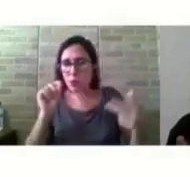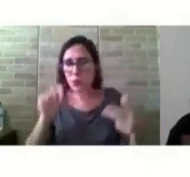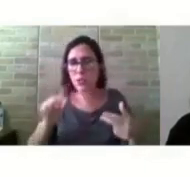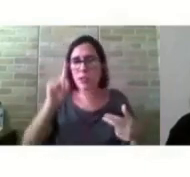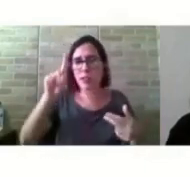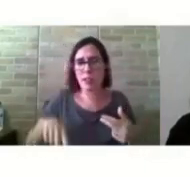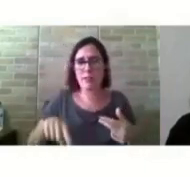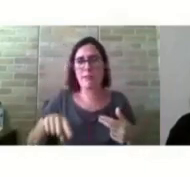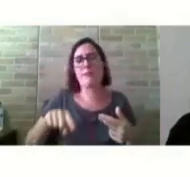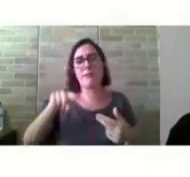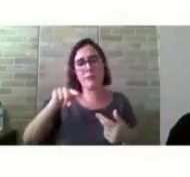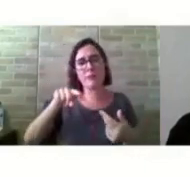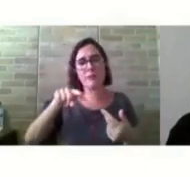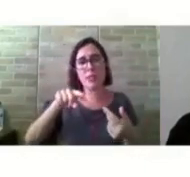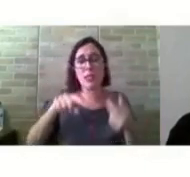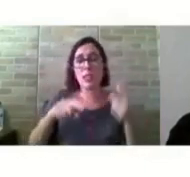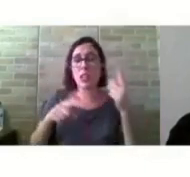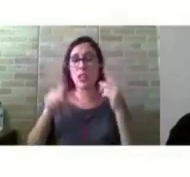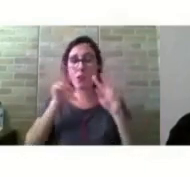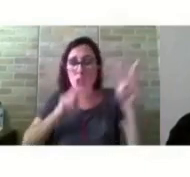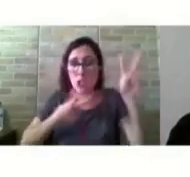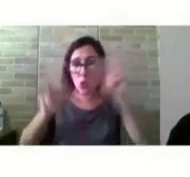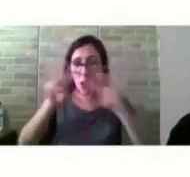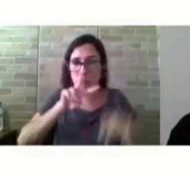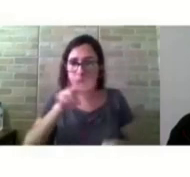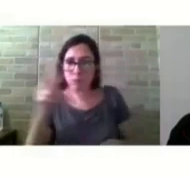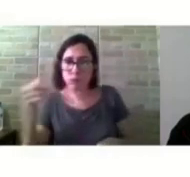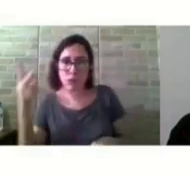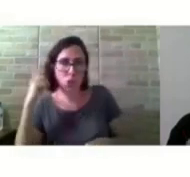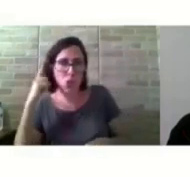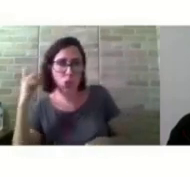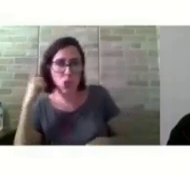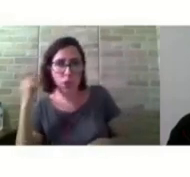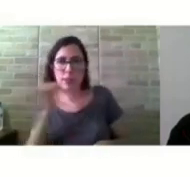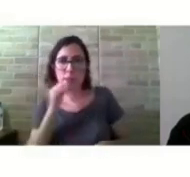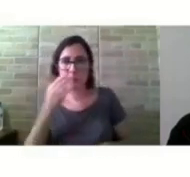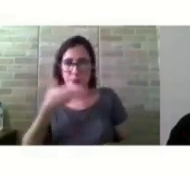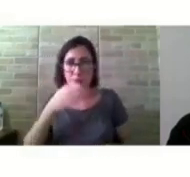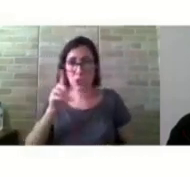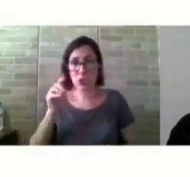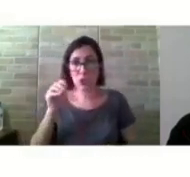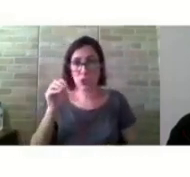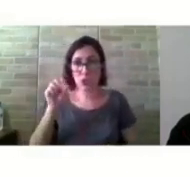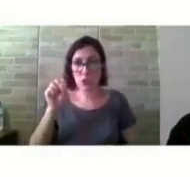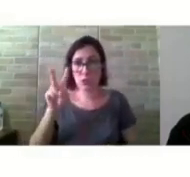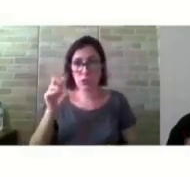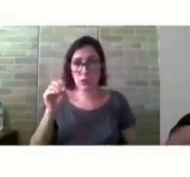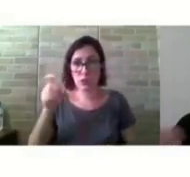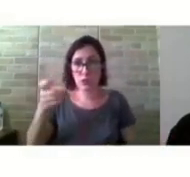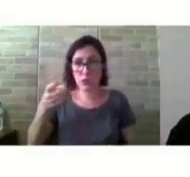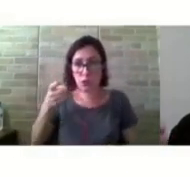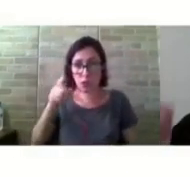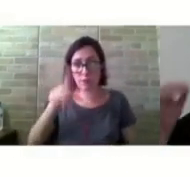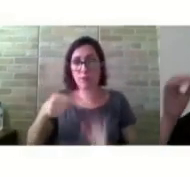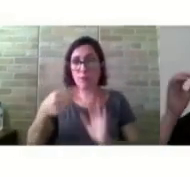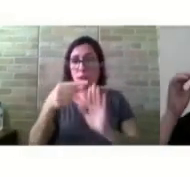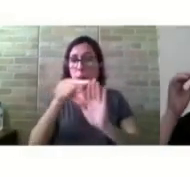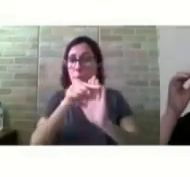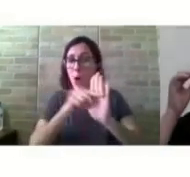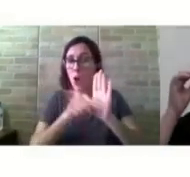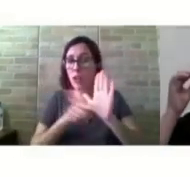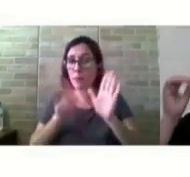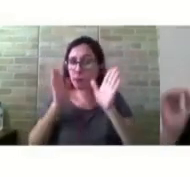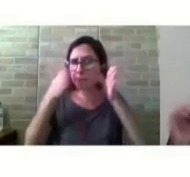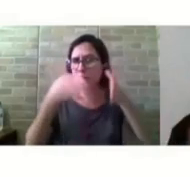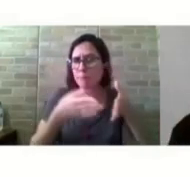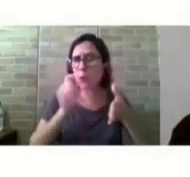Então, aqui tem a foto de uma tela do DOSVOX, que é um dos leitores de tela, e uma